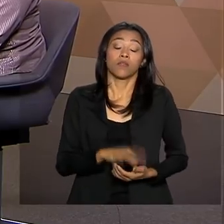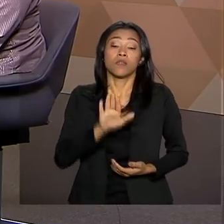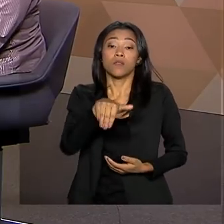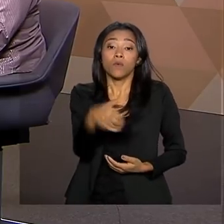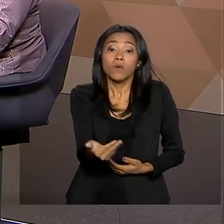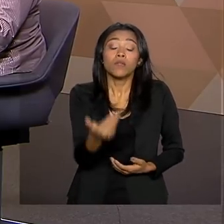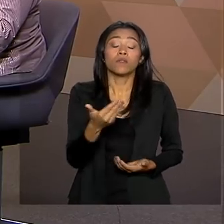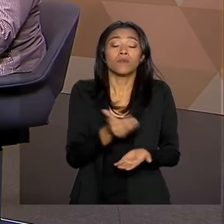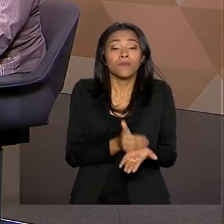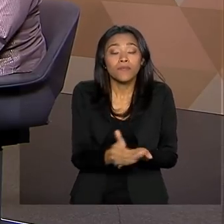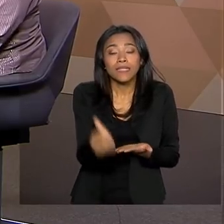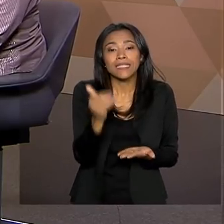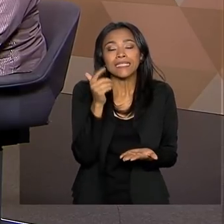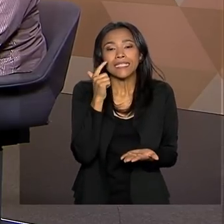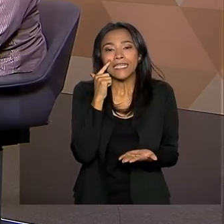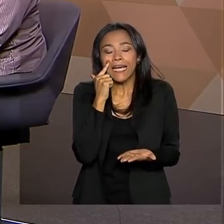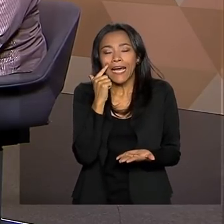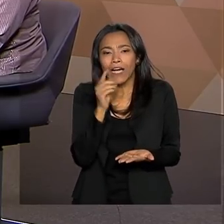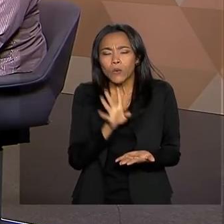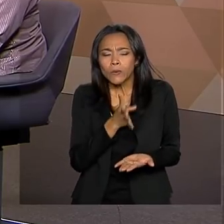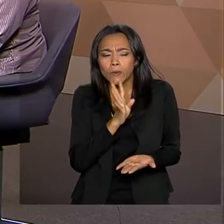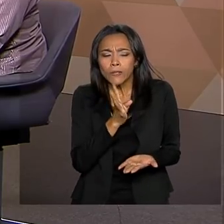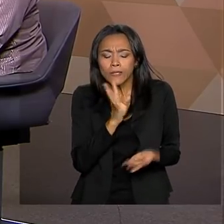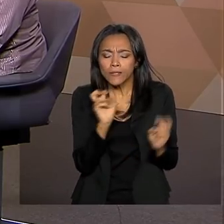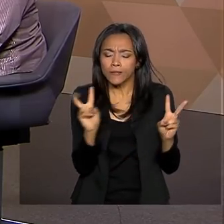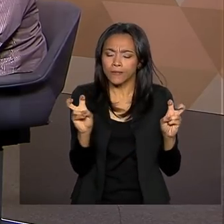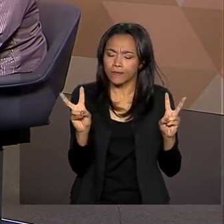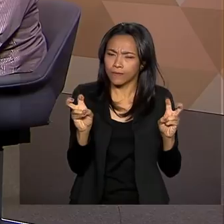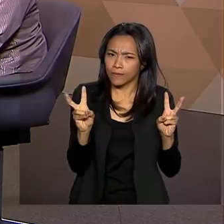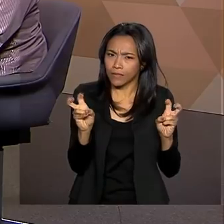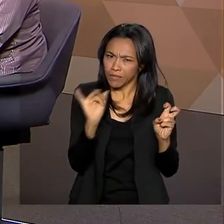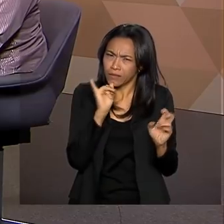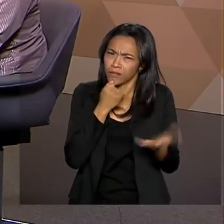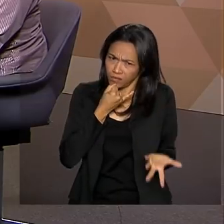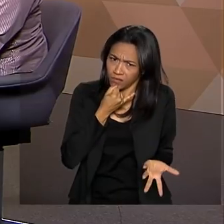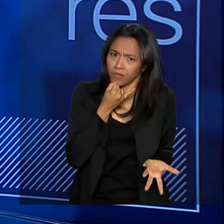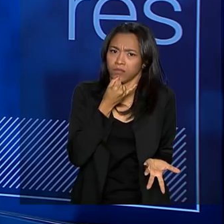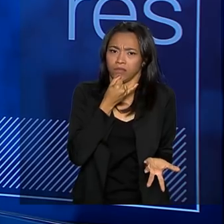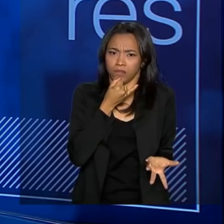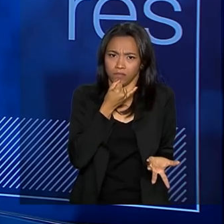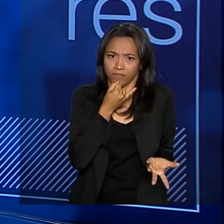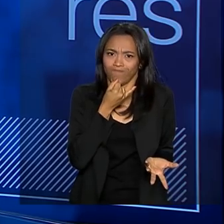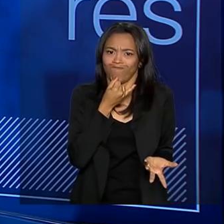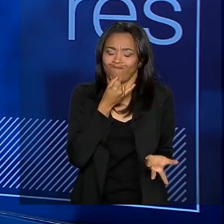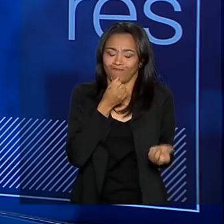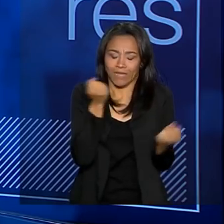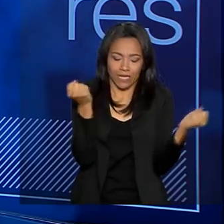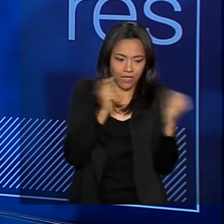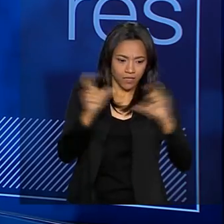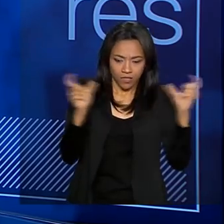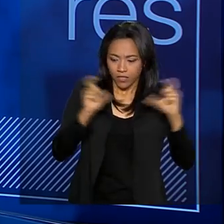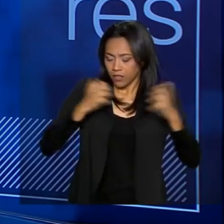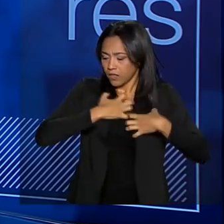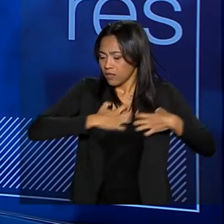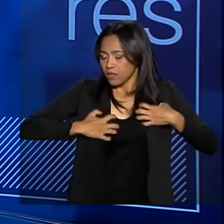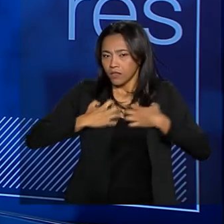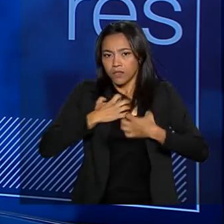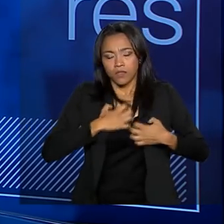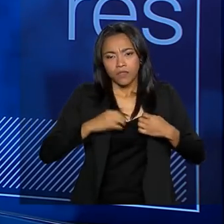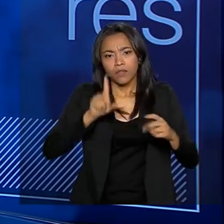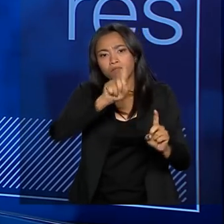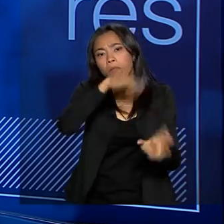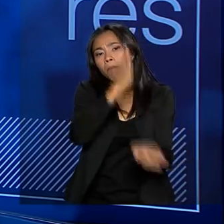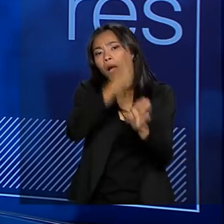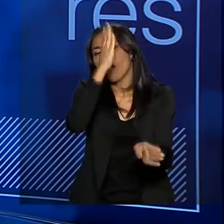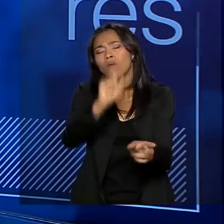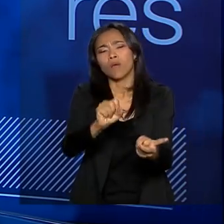começa a entrar neste universo, esse universo triste, esse universo desesperador, a gente descobre também